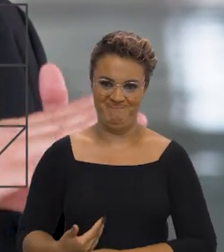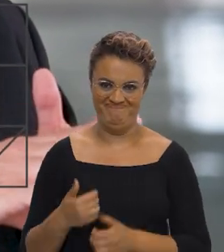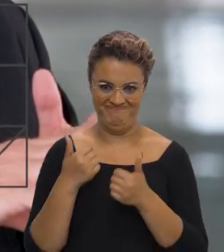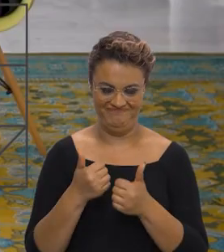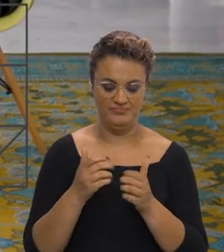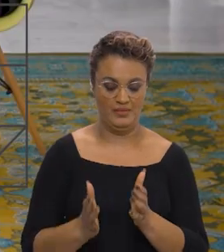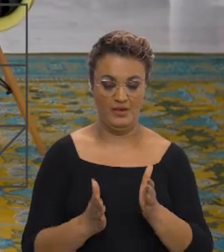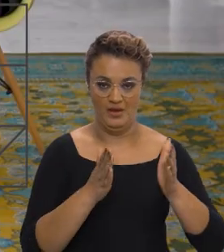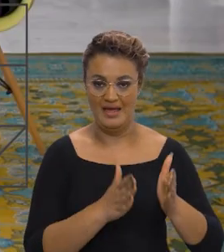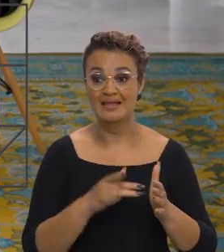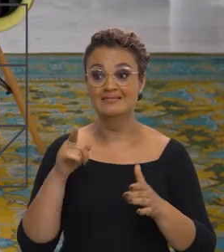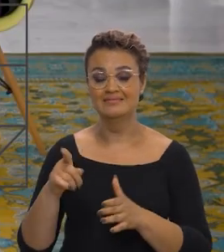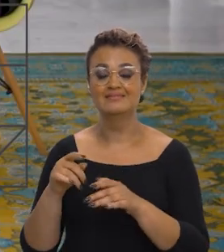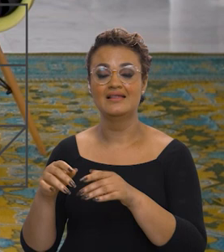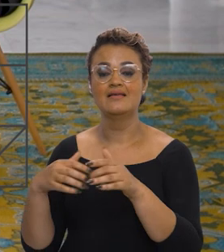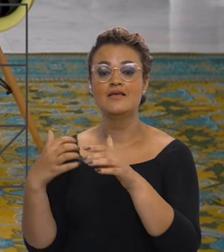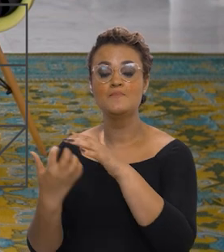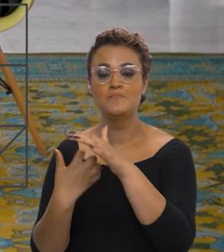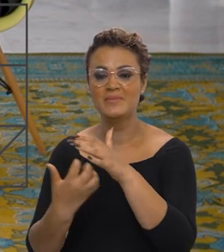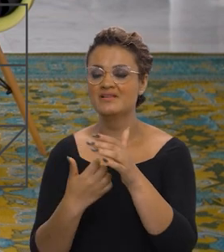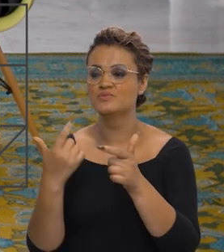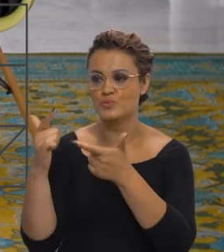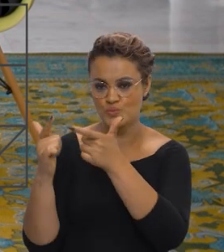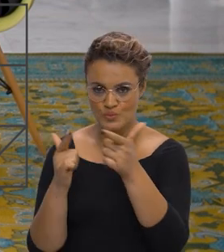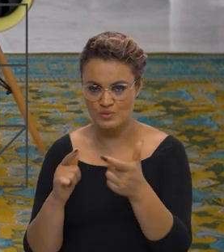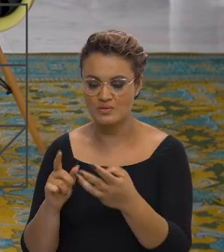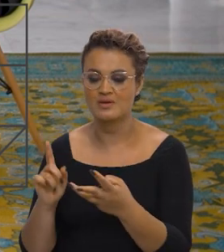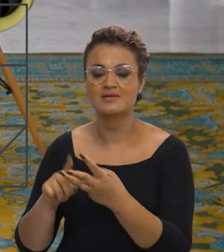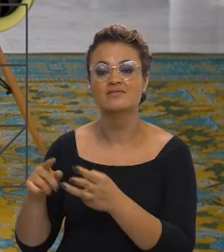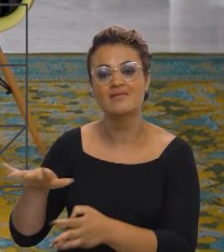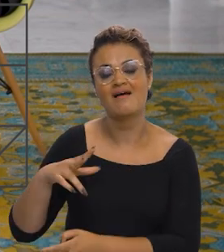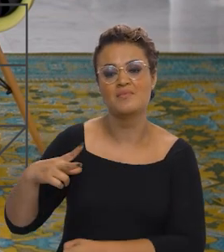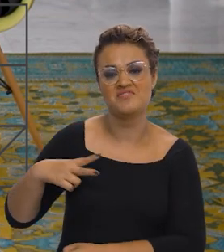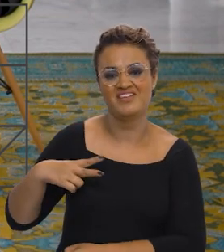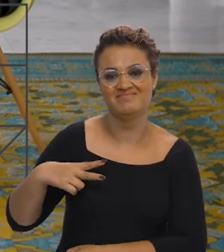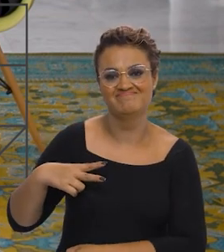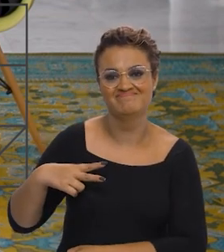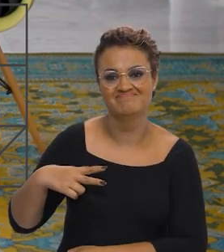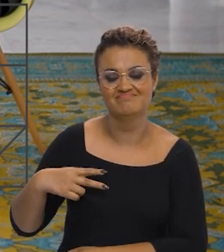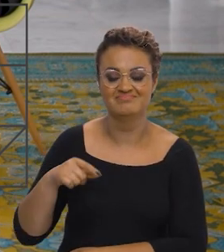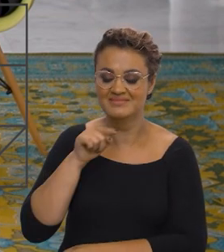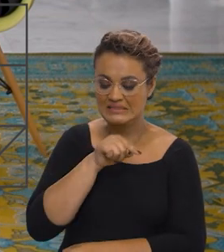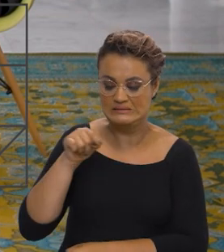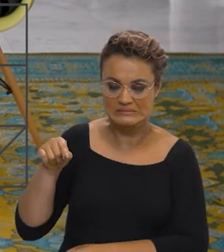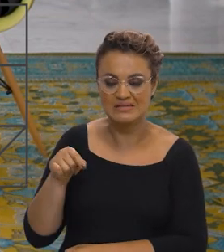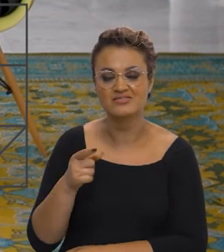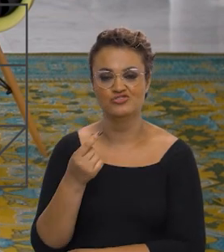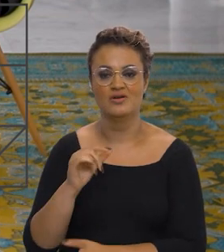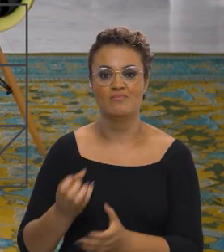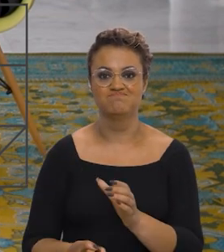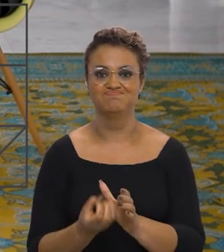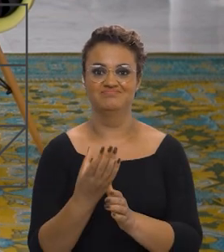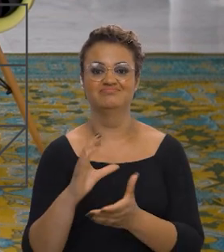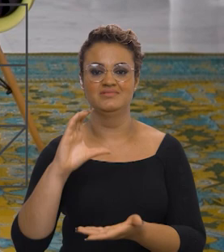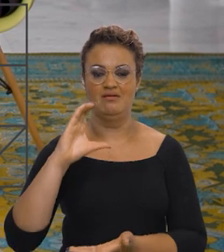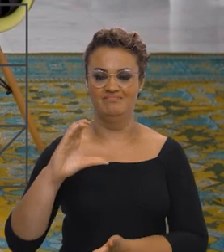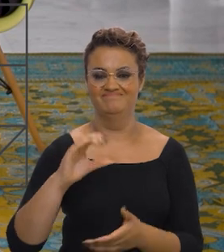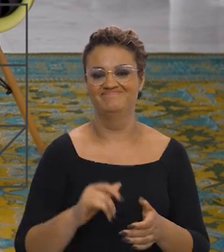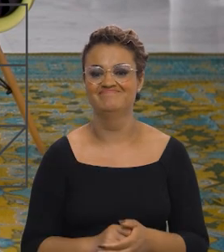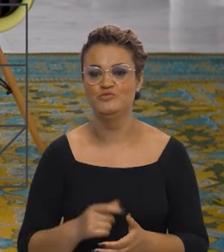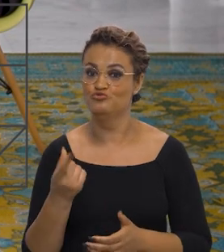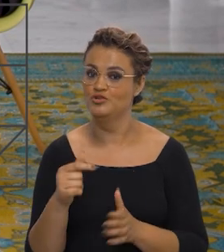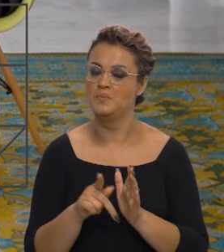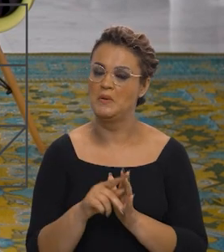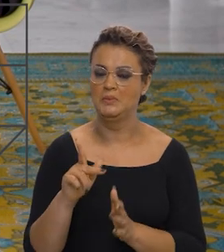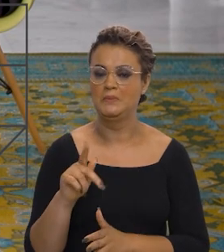públicos. Tem o recurso das estatais e tem o recurso do setor privado. Sempre foi assim. Nesse PAC, gente tem uma